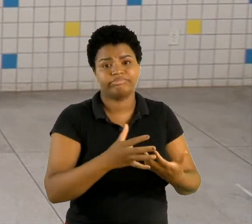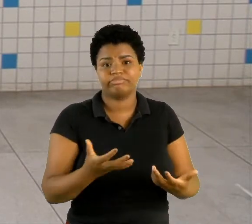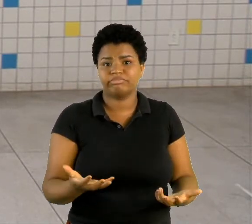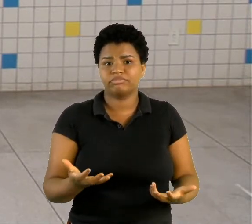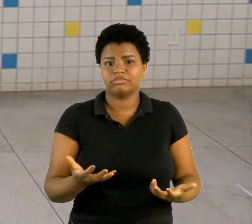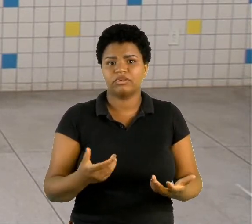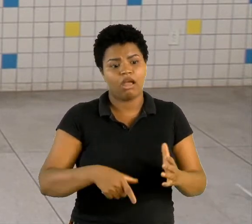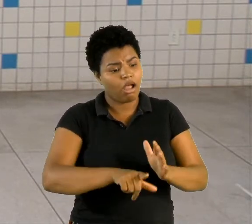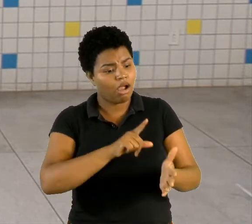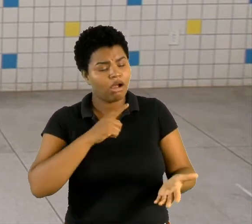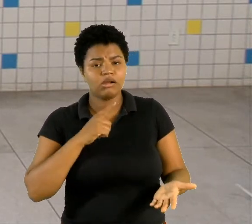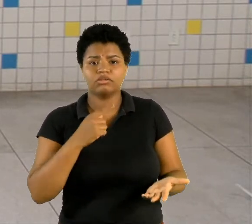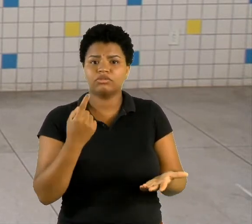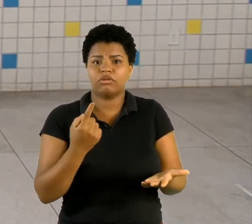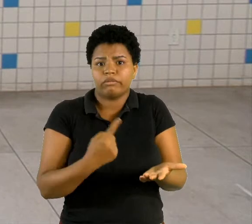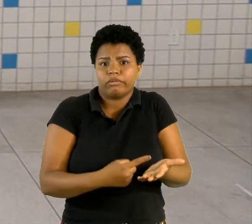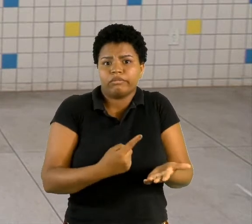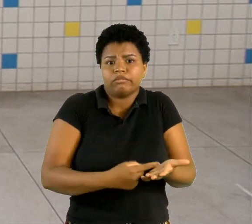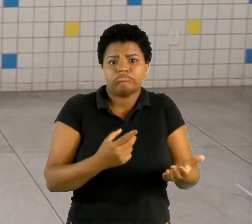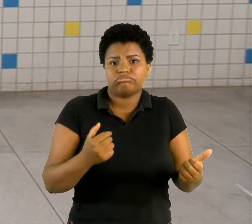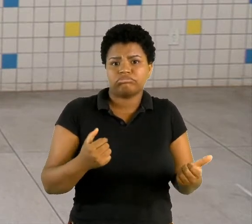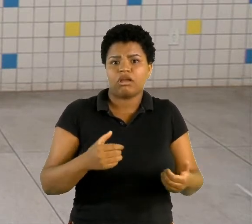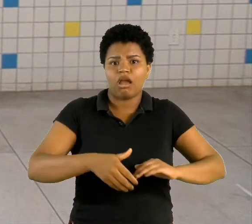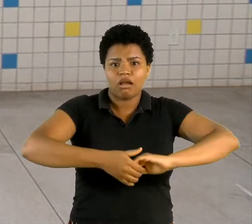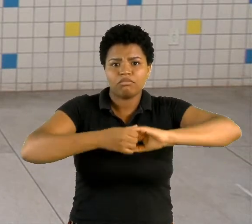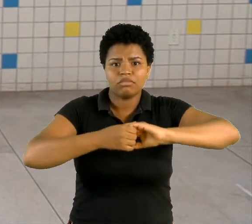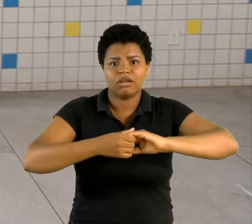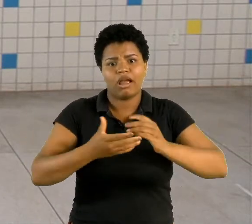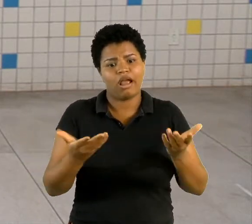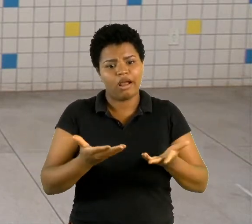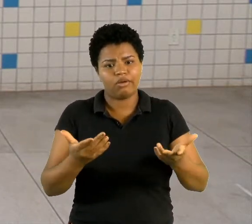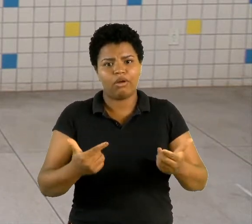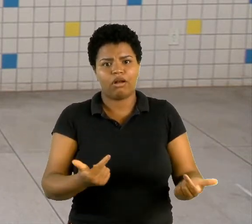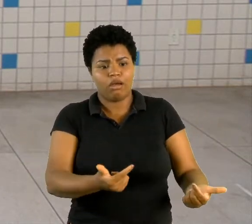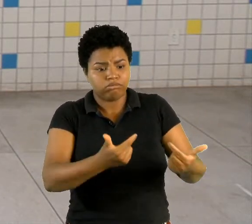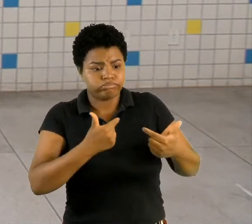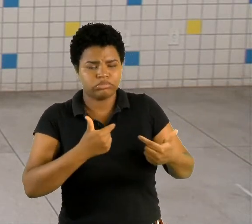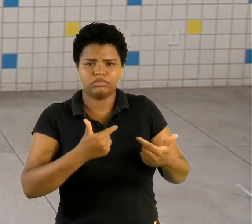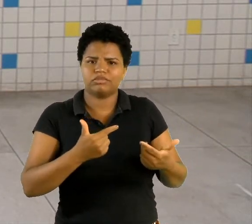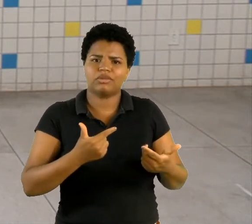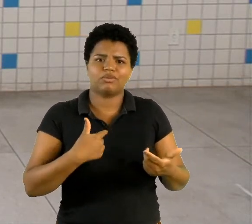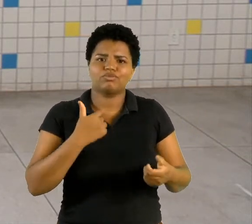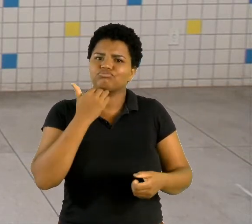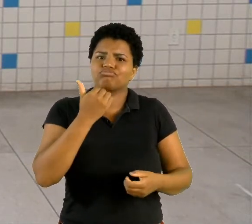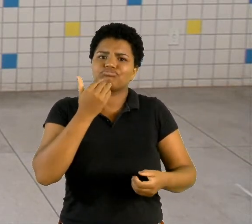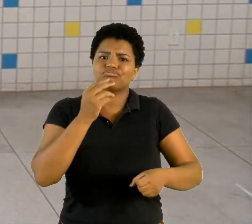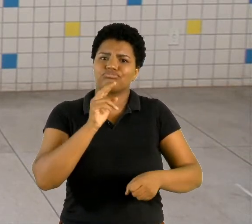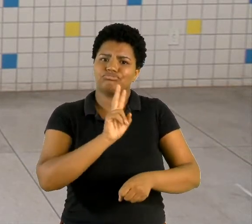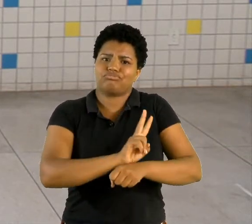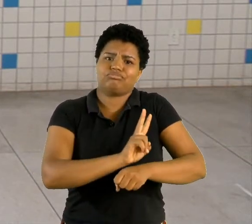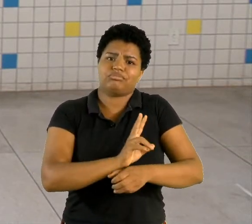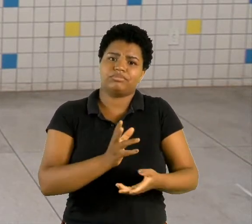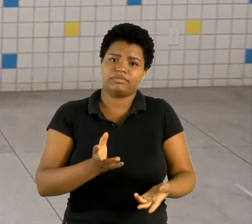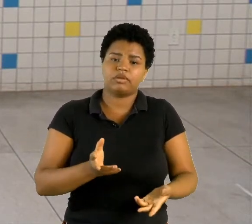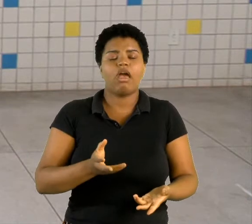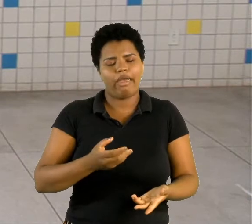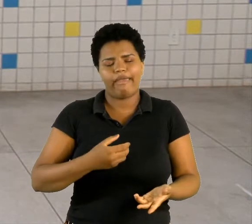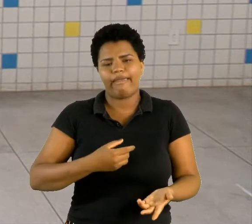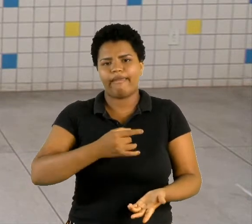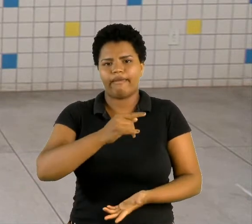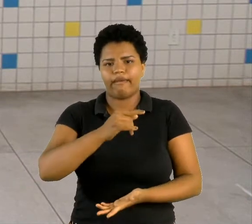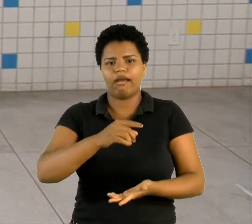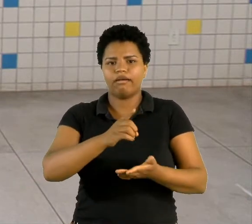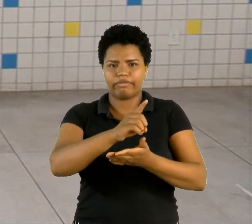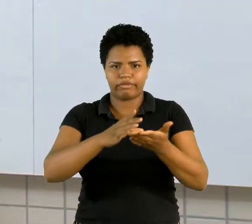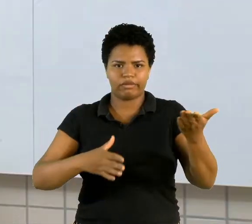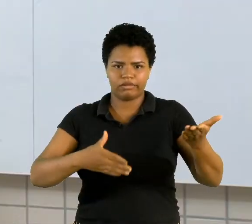pô, no imperialismo, a gente atacava todo mundo, agora eu não tenho condições de me defender. Foi essa declaração que a Rússia quis colocar no Tratado de